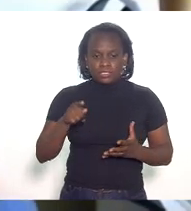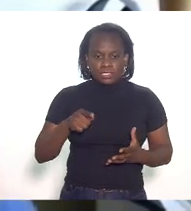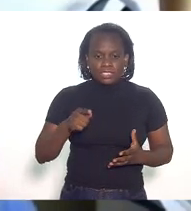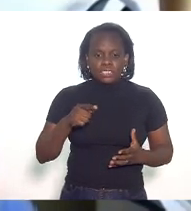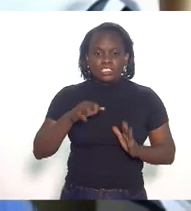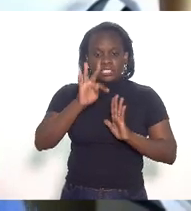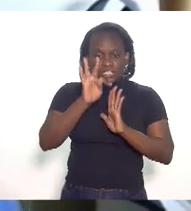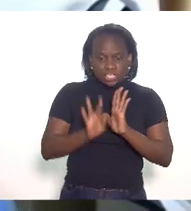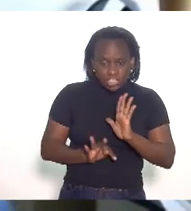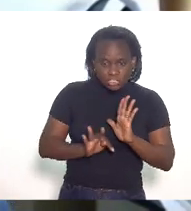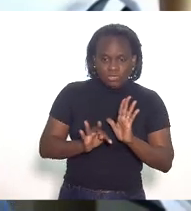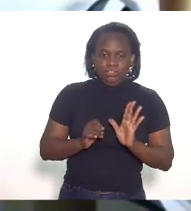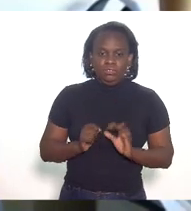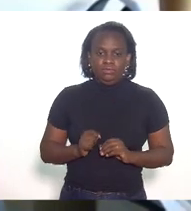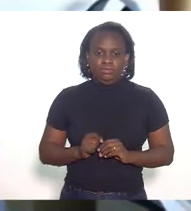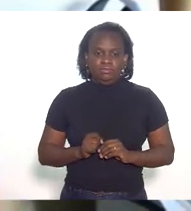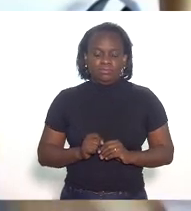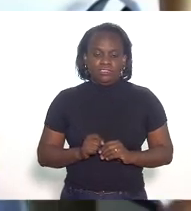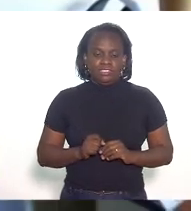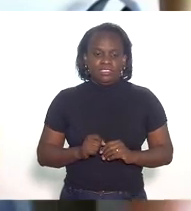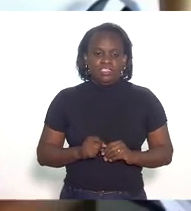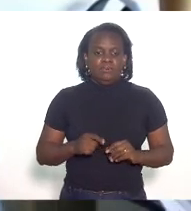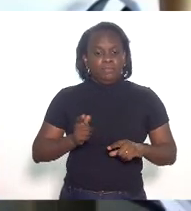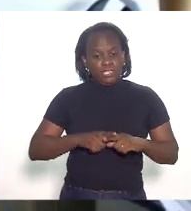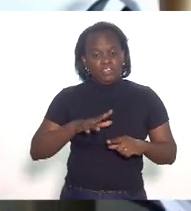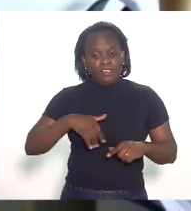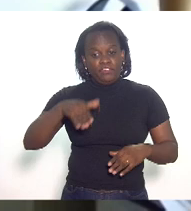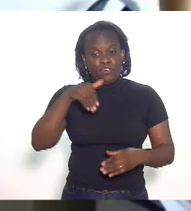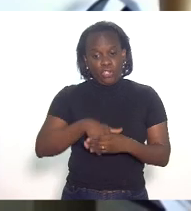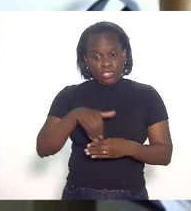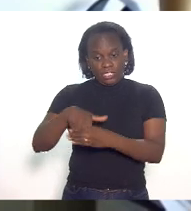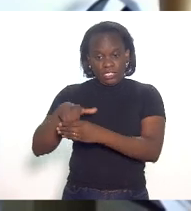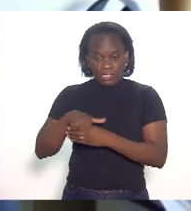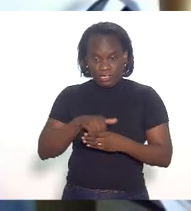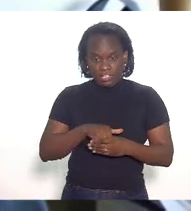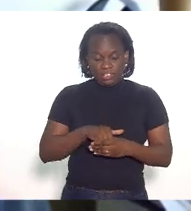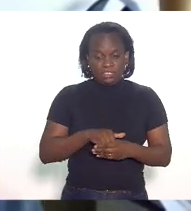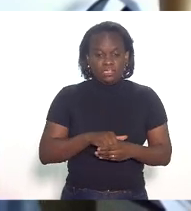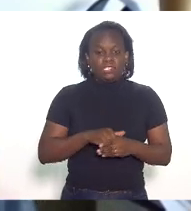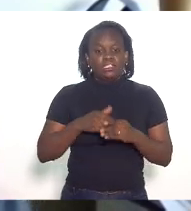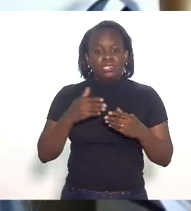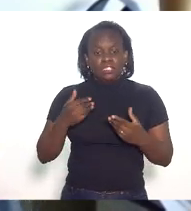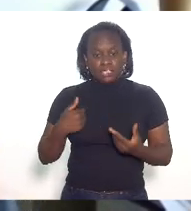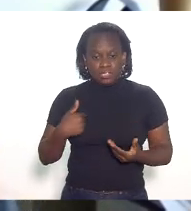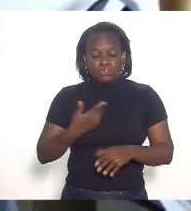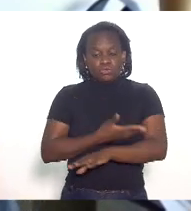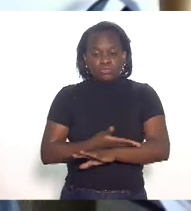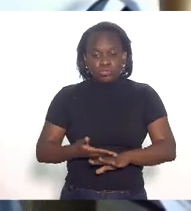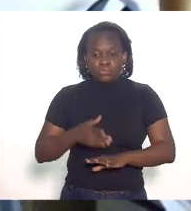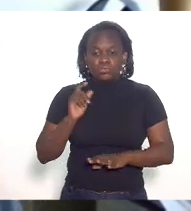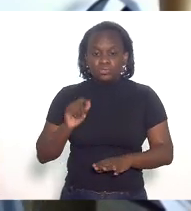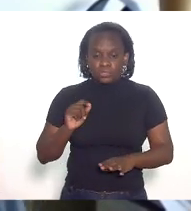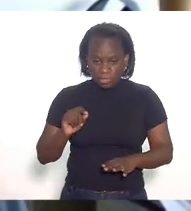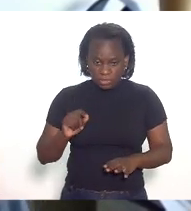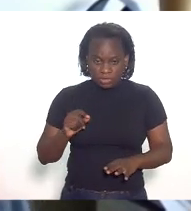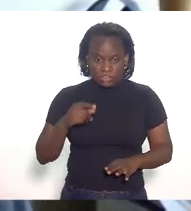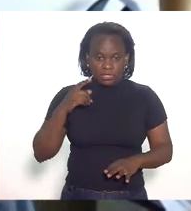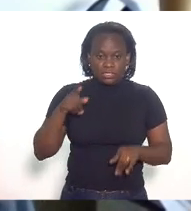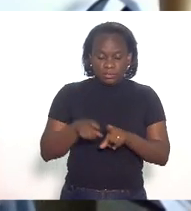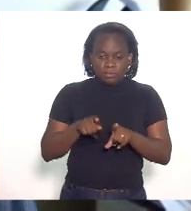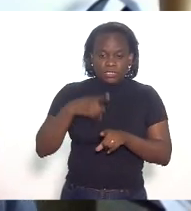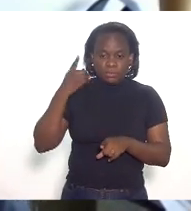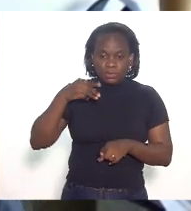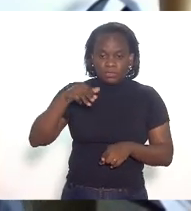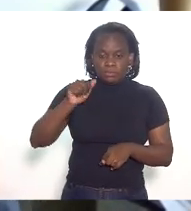textual a gente vai votar eu tenho sido e o deputado Marcio